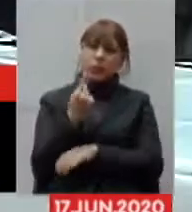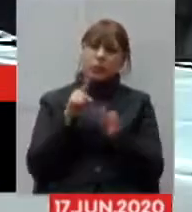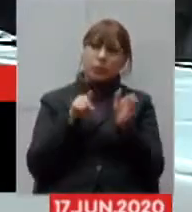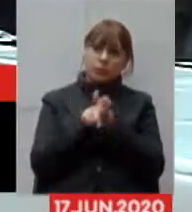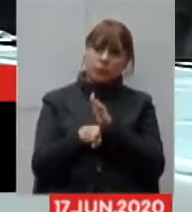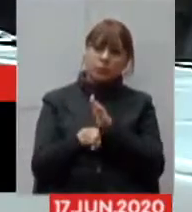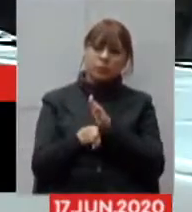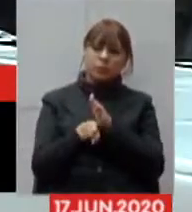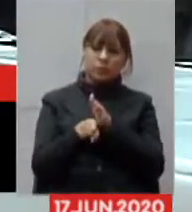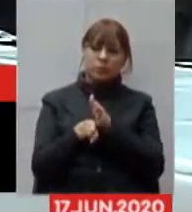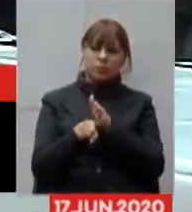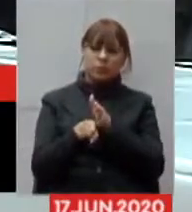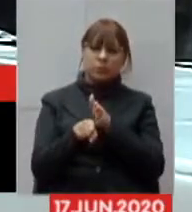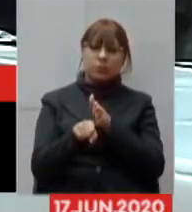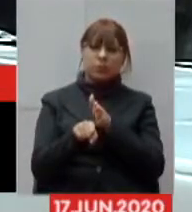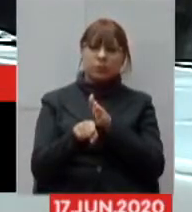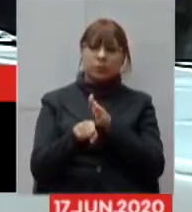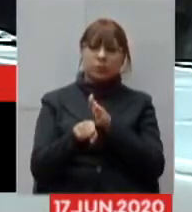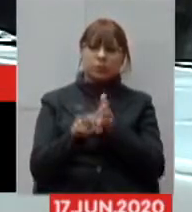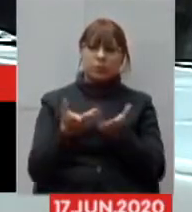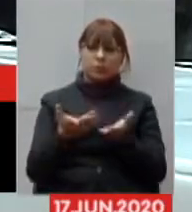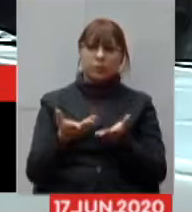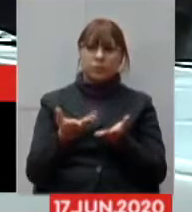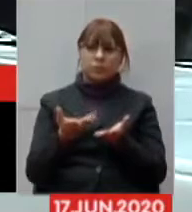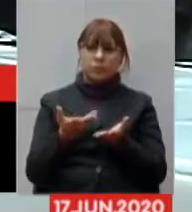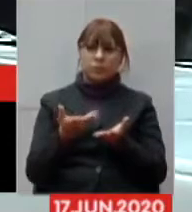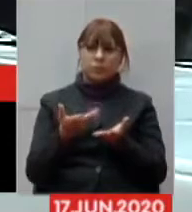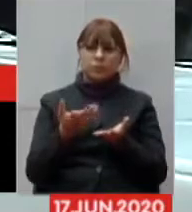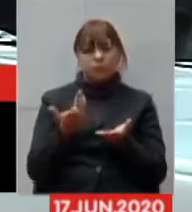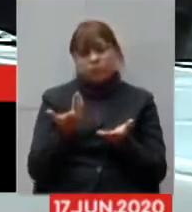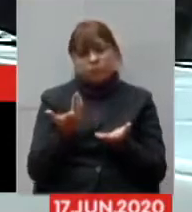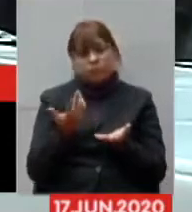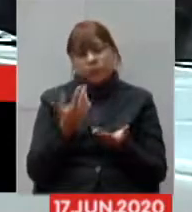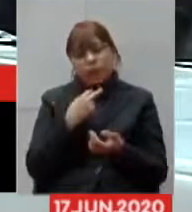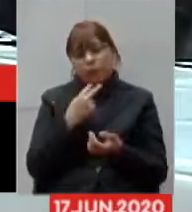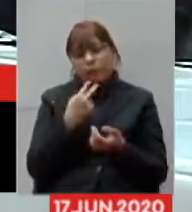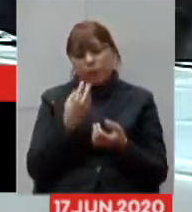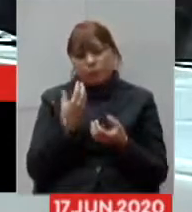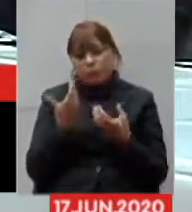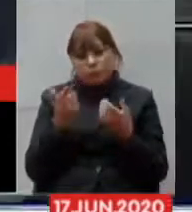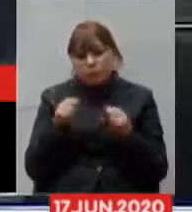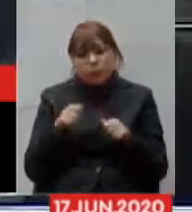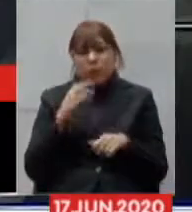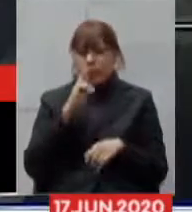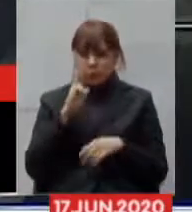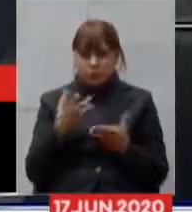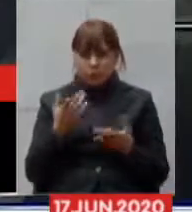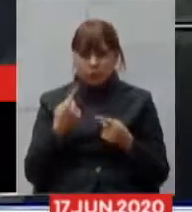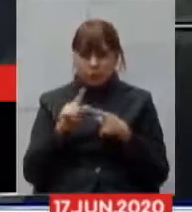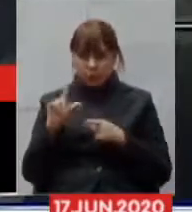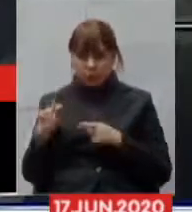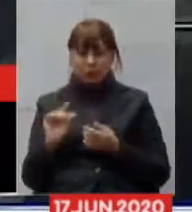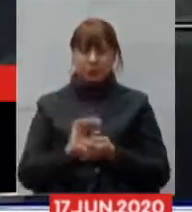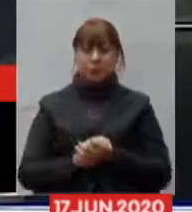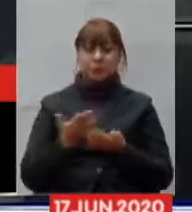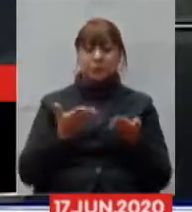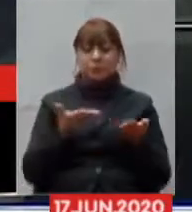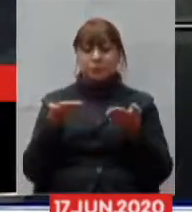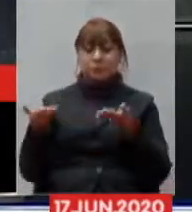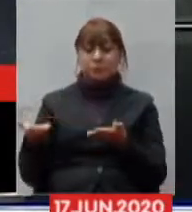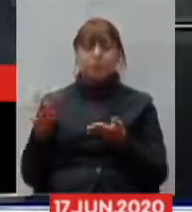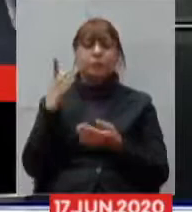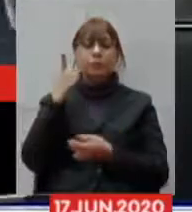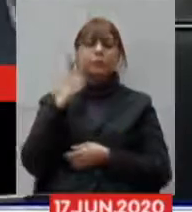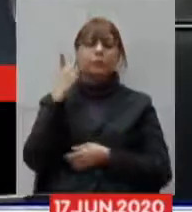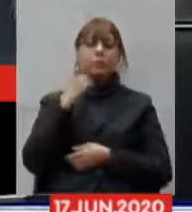propostas por um dos deputados Marquinhos Lemos ela fica comprometida então eu passo então nesse momento a palavra para